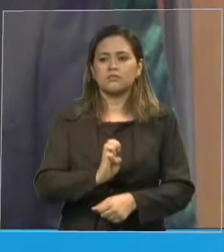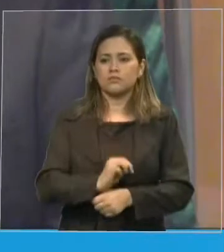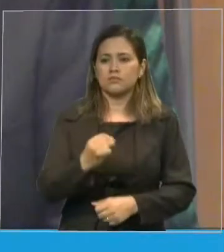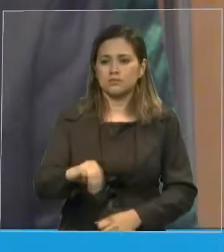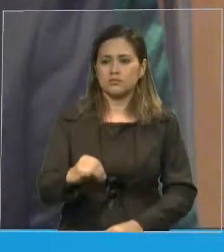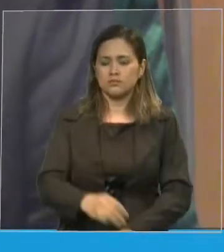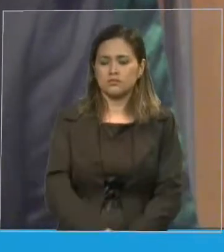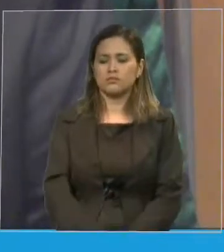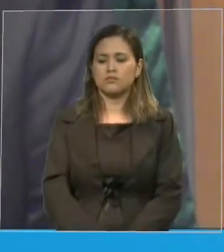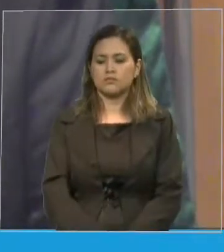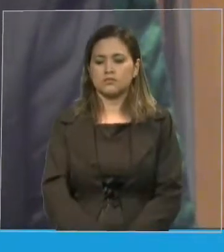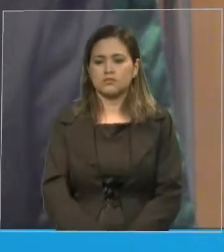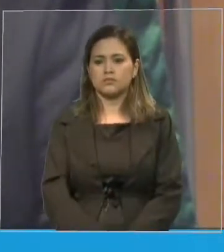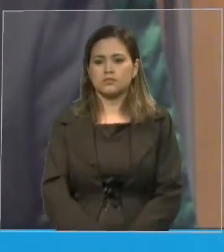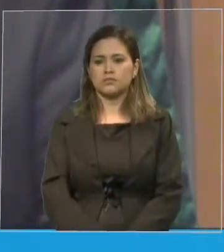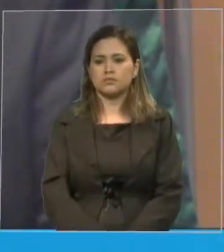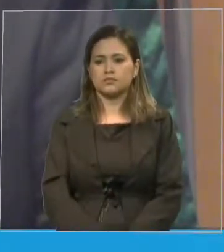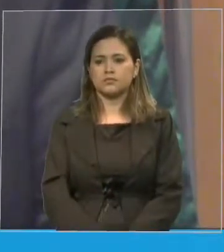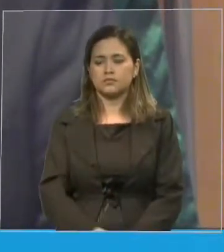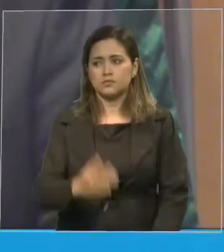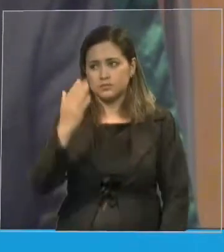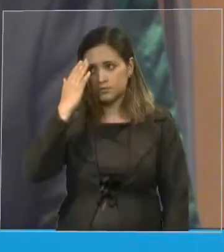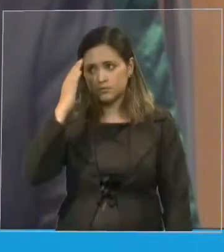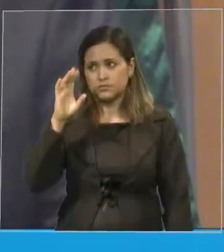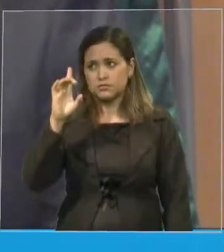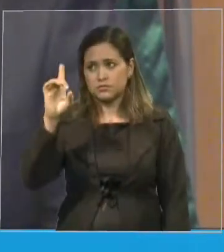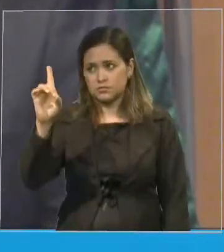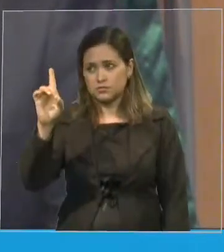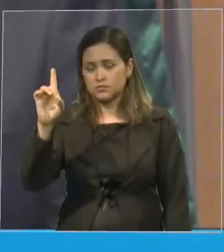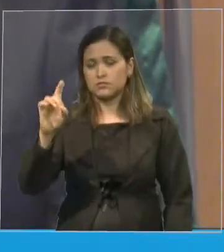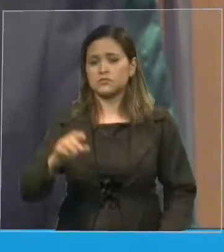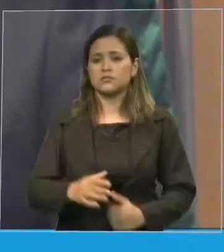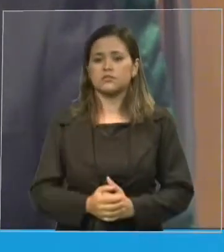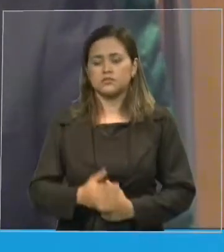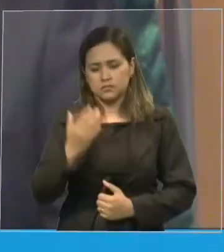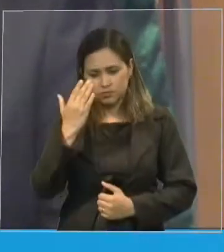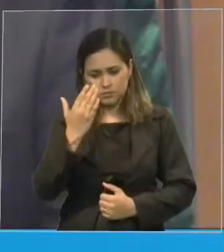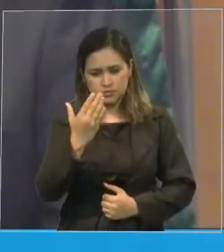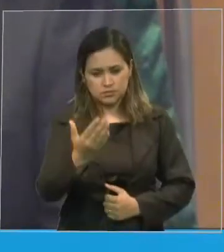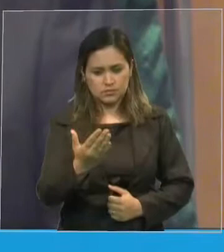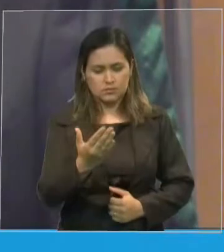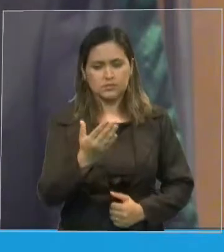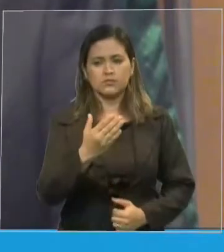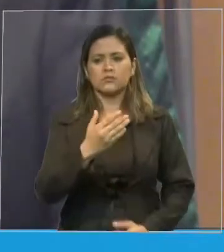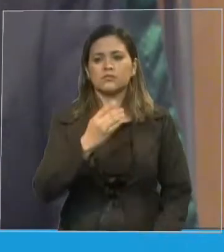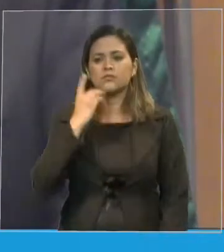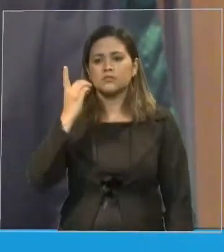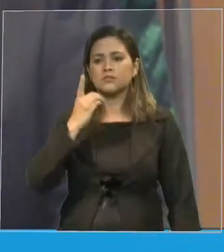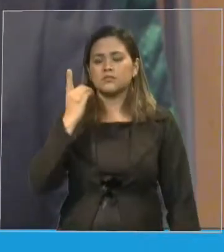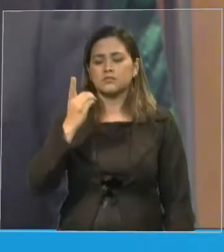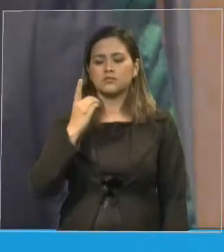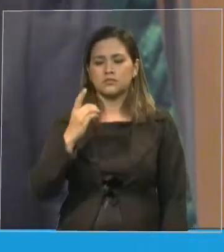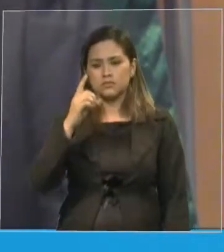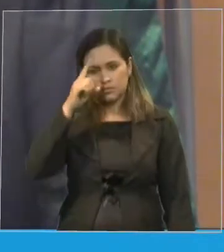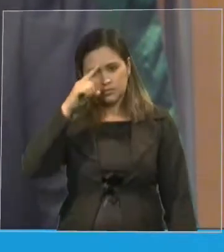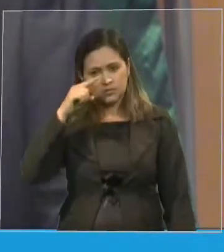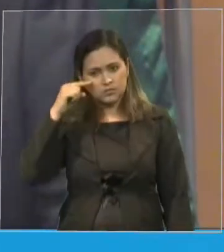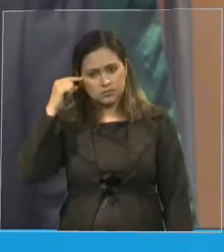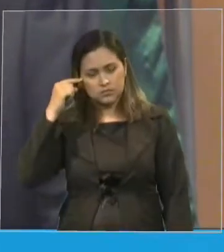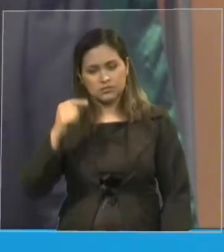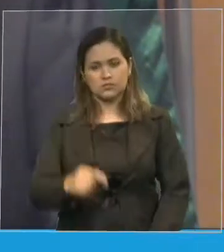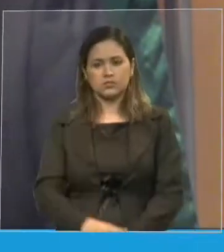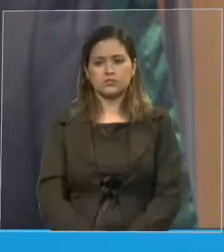Deus e, nesse momento, a sua excelência, a deputada Elisiane Gama,